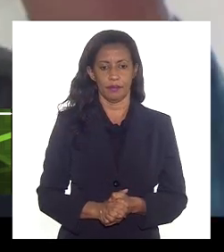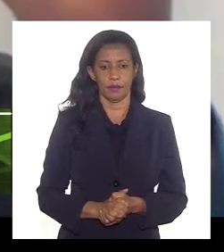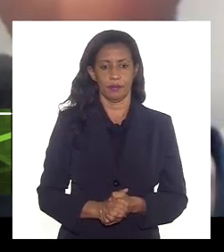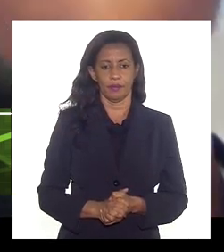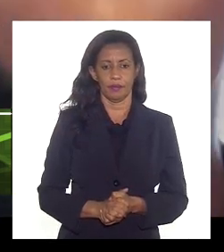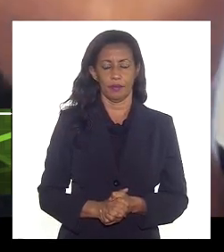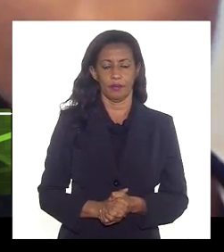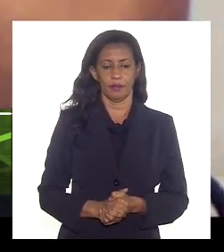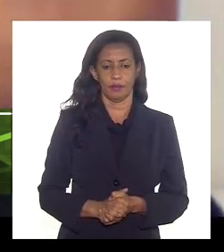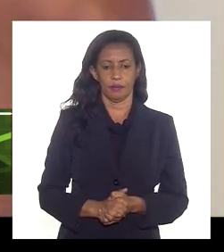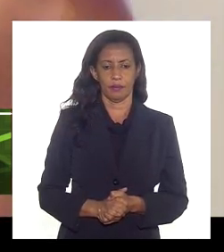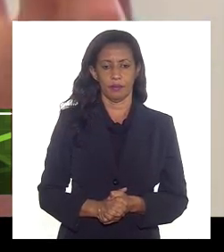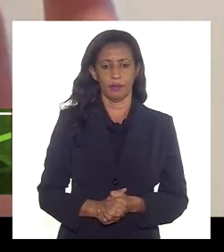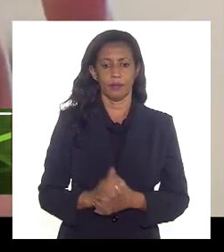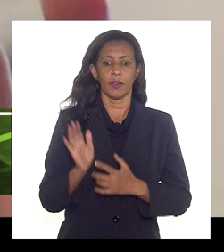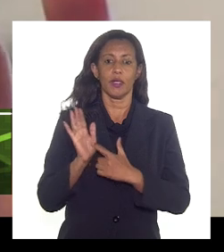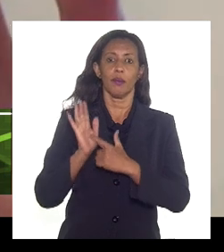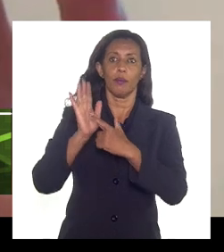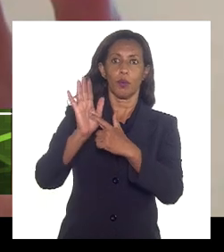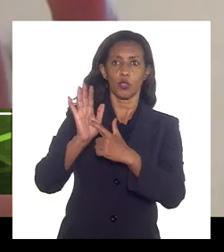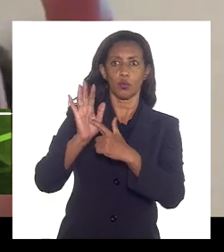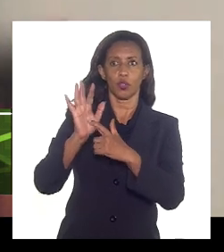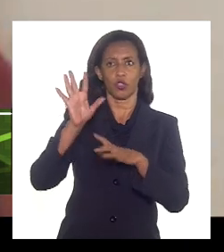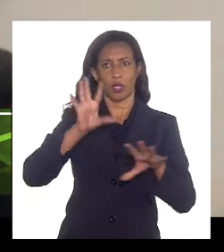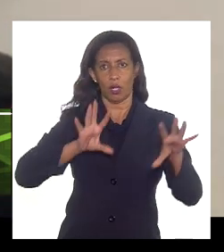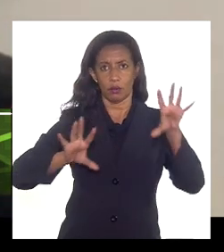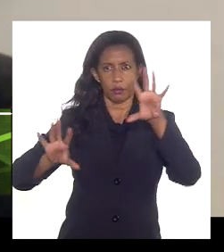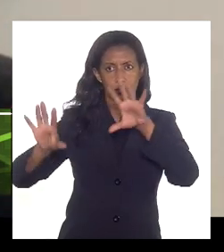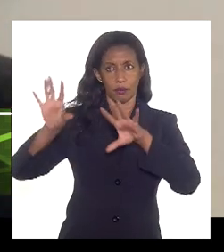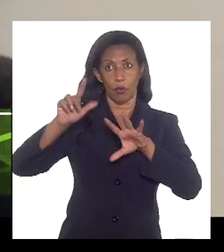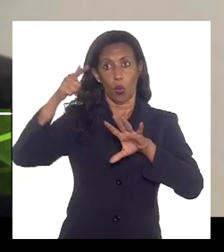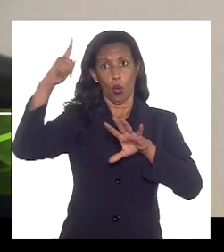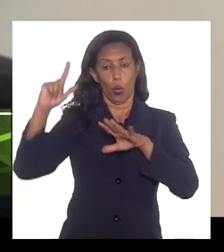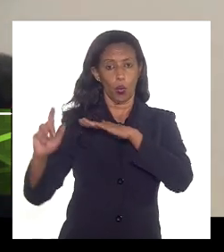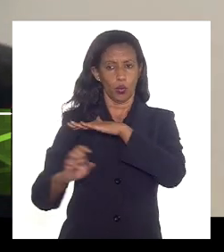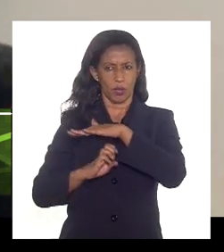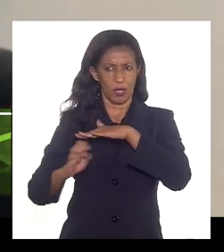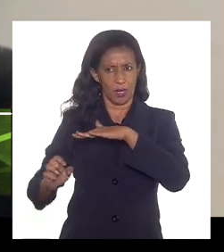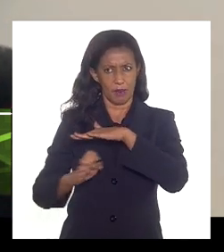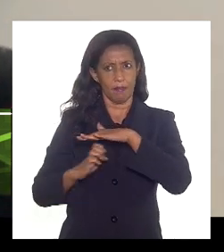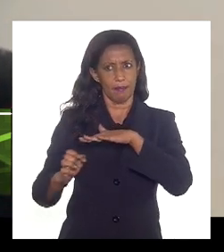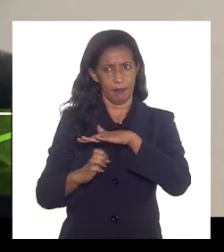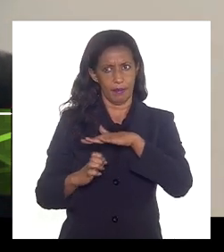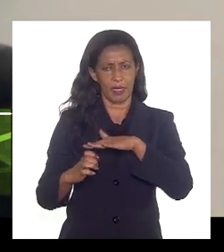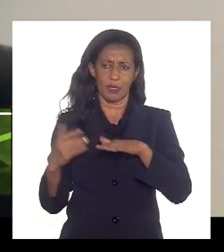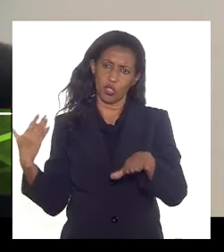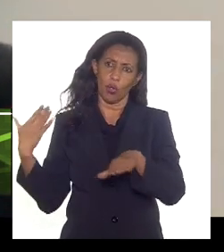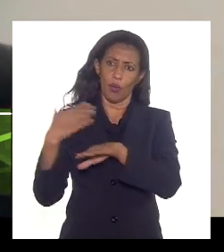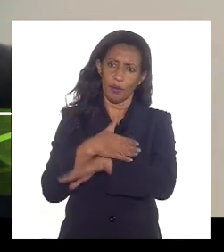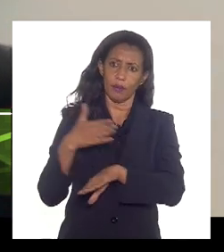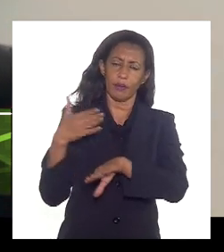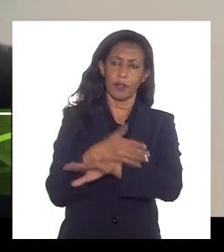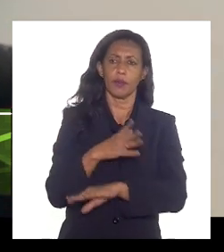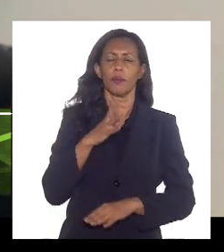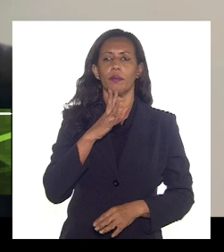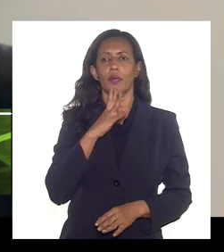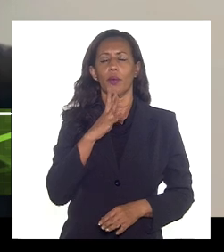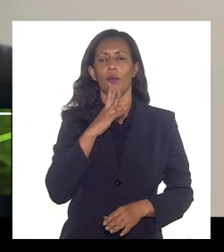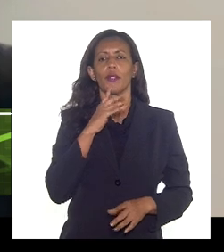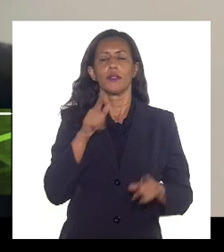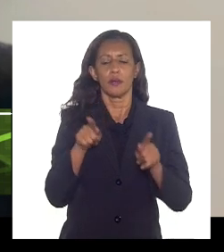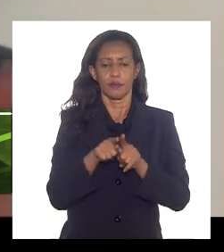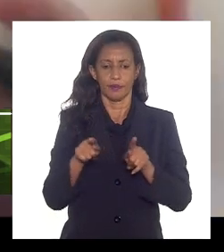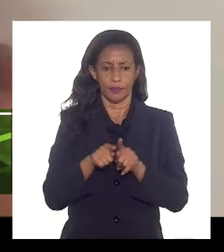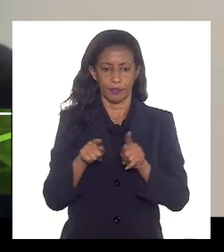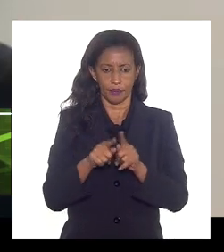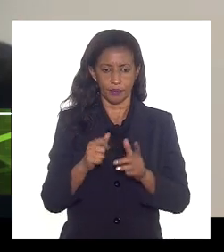gás importador processo de abertura do mercado em andamento outras empresas já se instalando para também fornecer grande parte importadoras